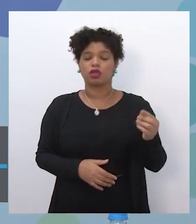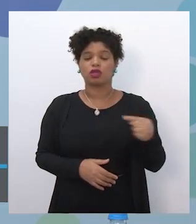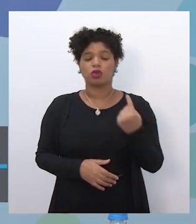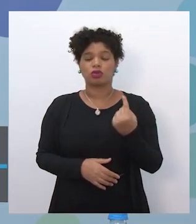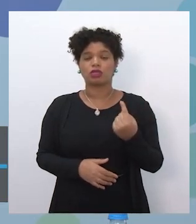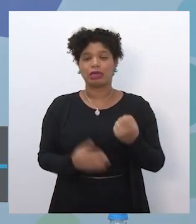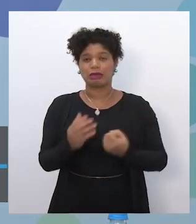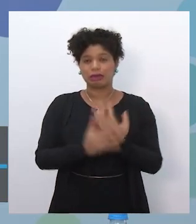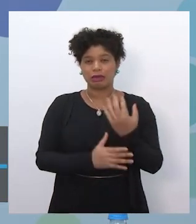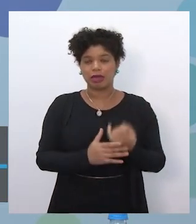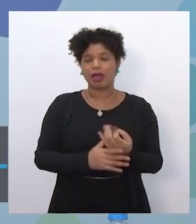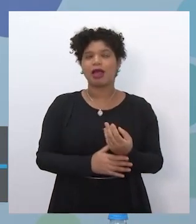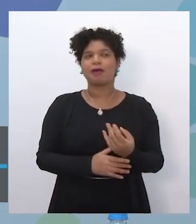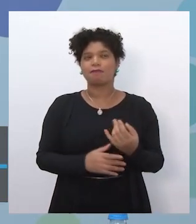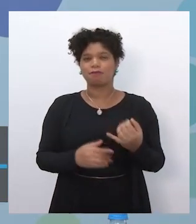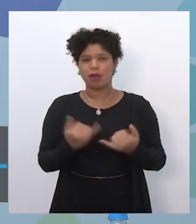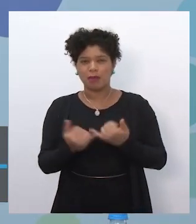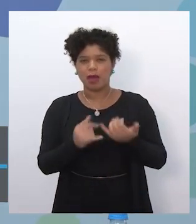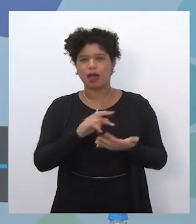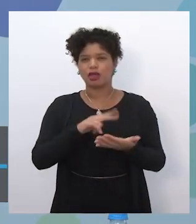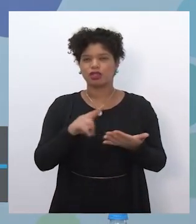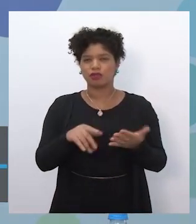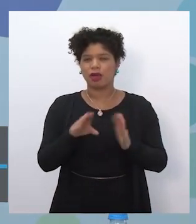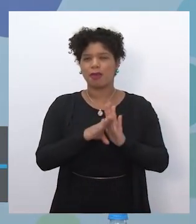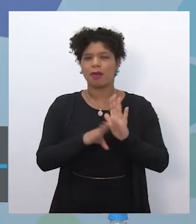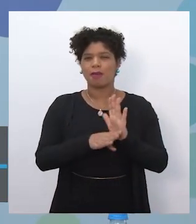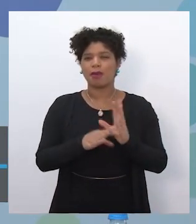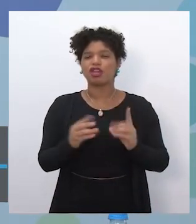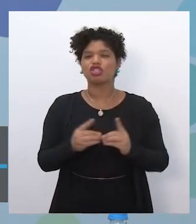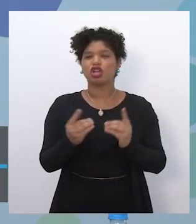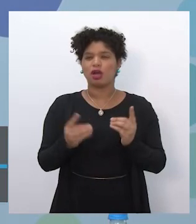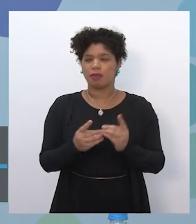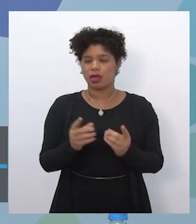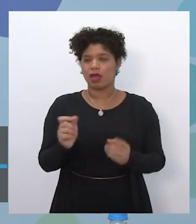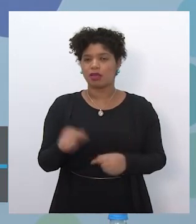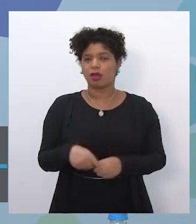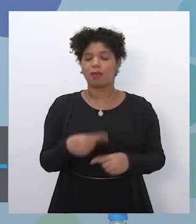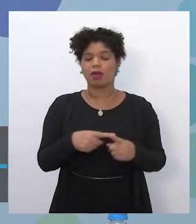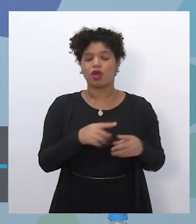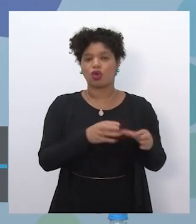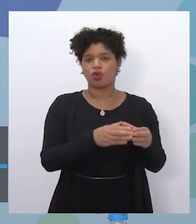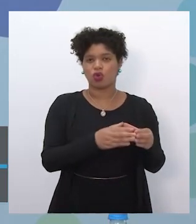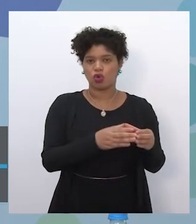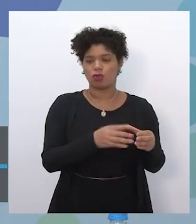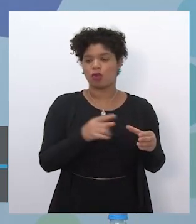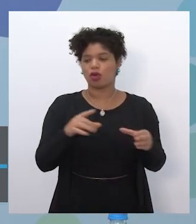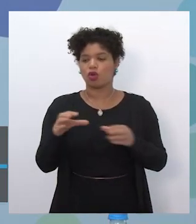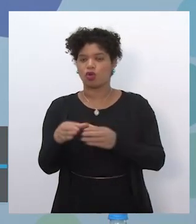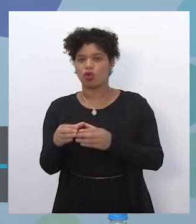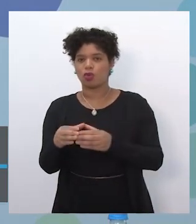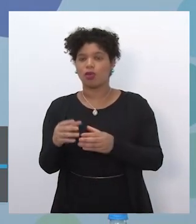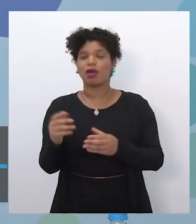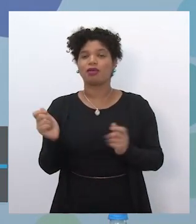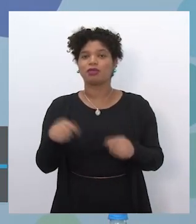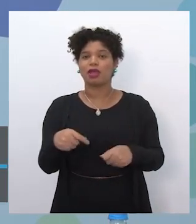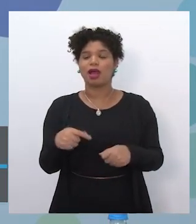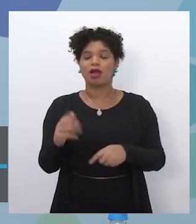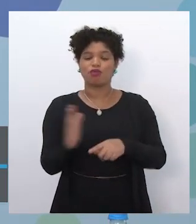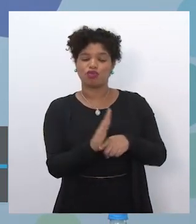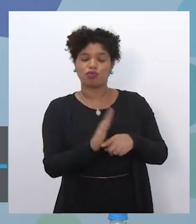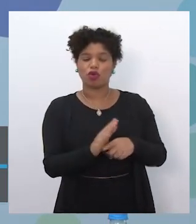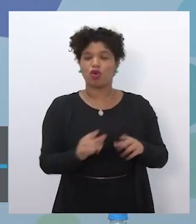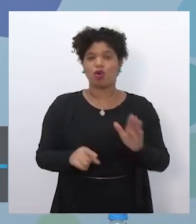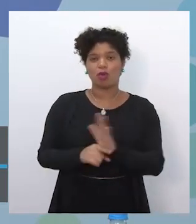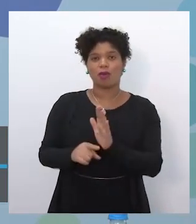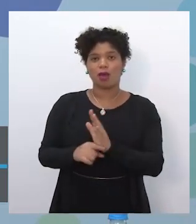dinâmicas pedagógicas em uma estrutura de programa para que os grupos se incentivem, para que os estudantes possam criar parcerias